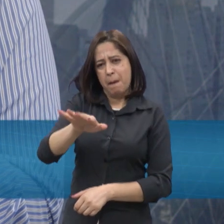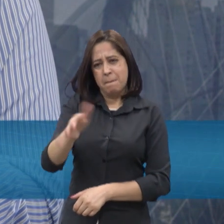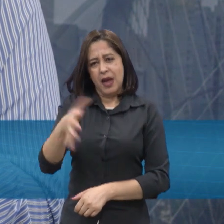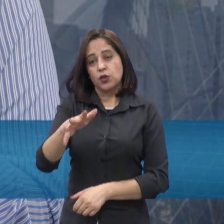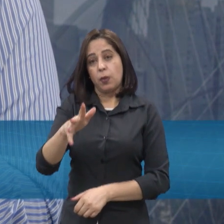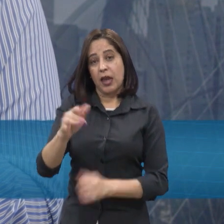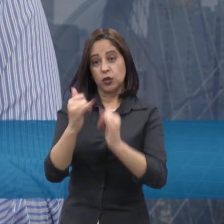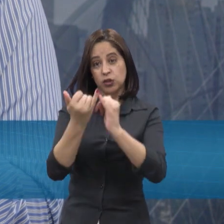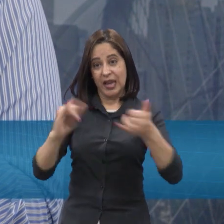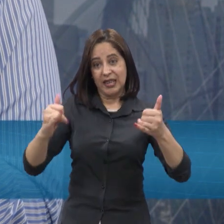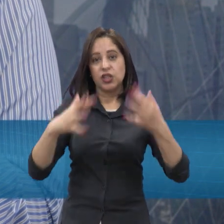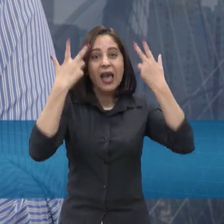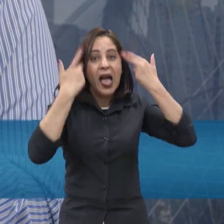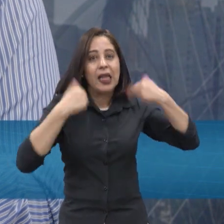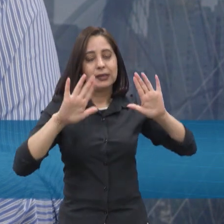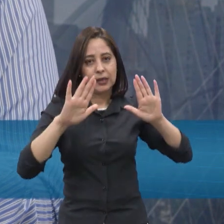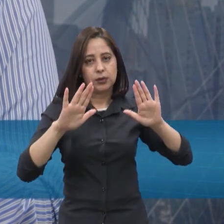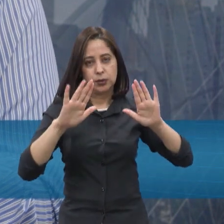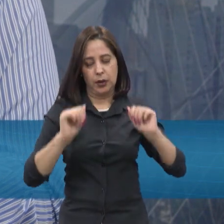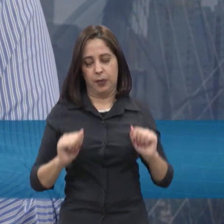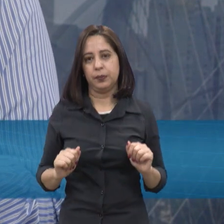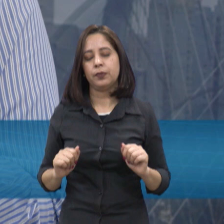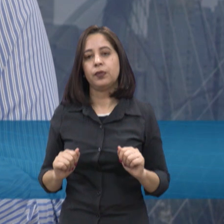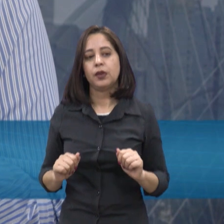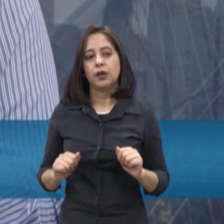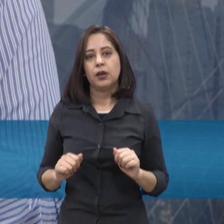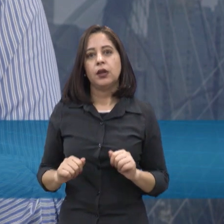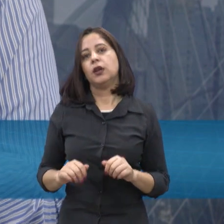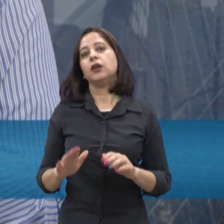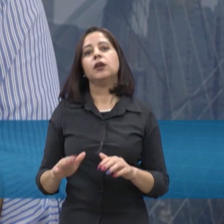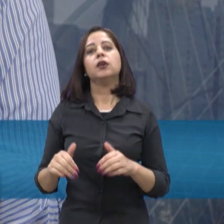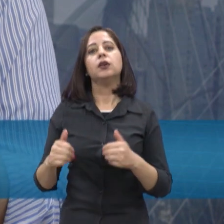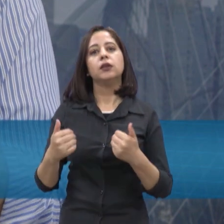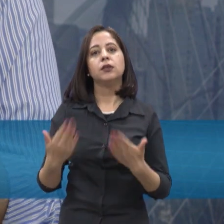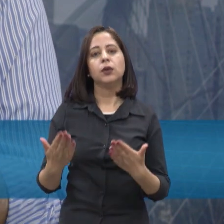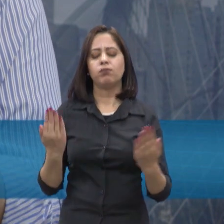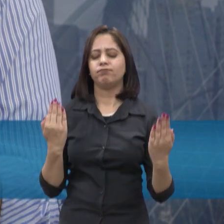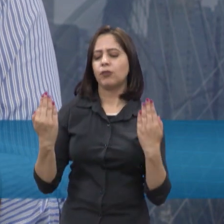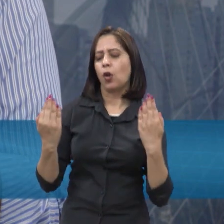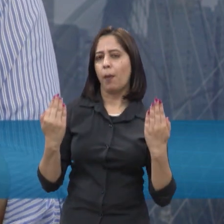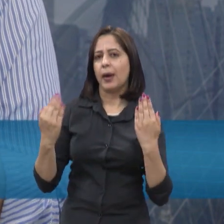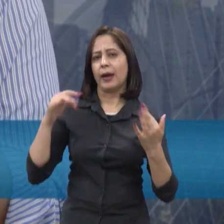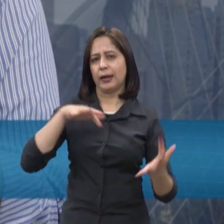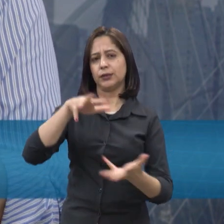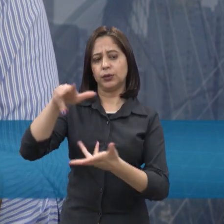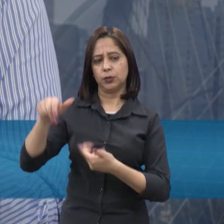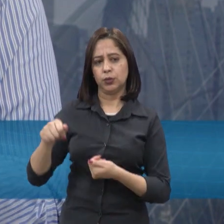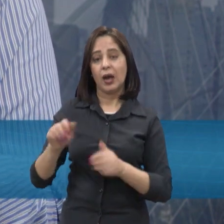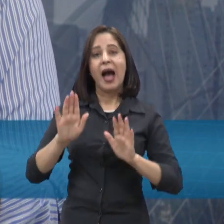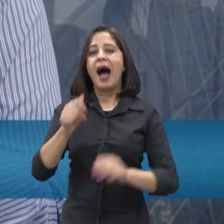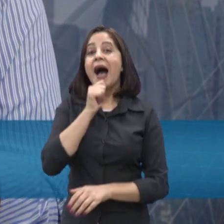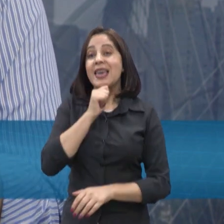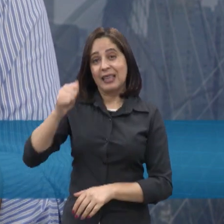renováveis, tá? Que é muito bom, assim, é muito bom, é muito bom comparado ao resto do mundo. Ainda tem que caminhar